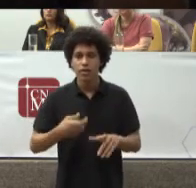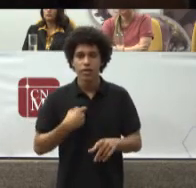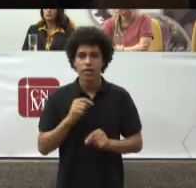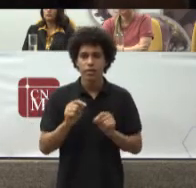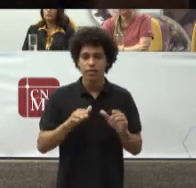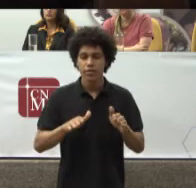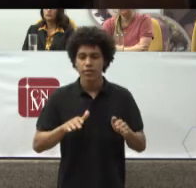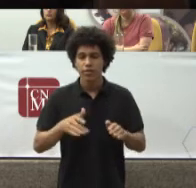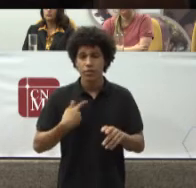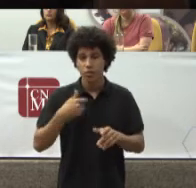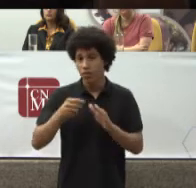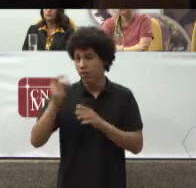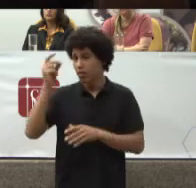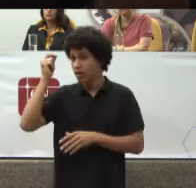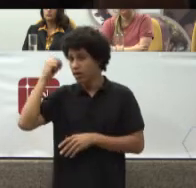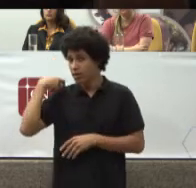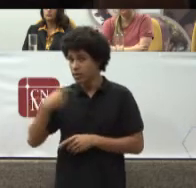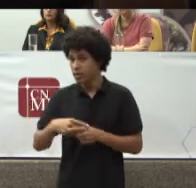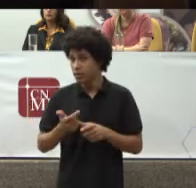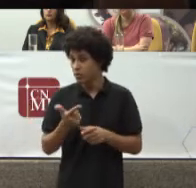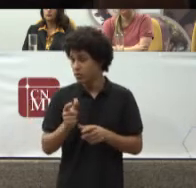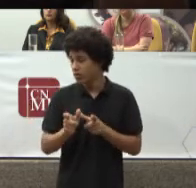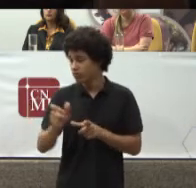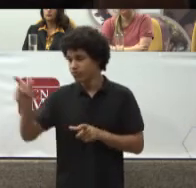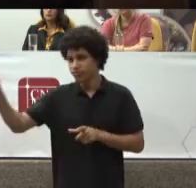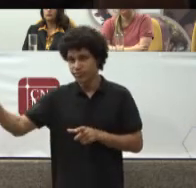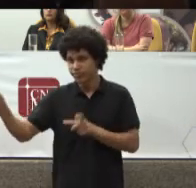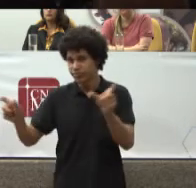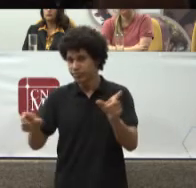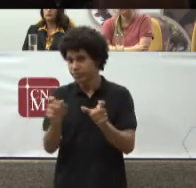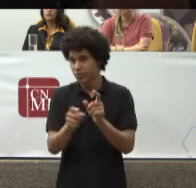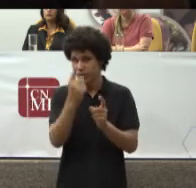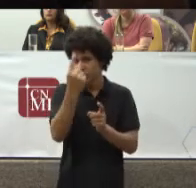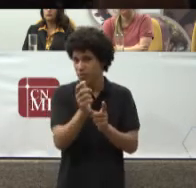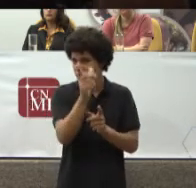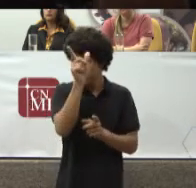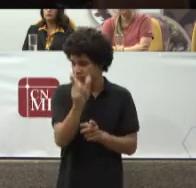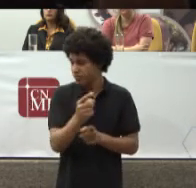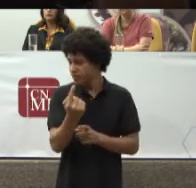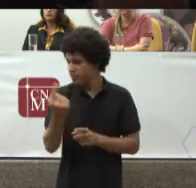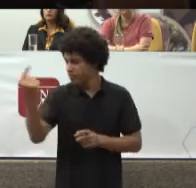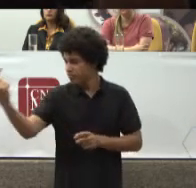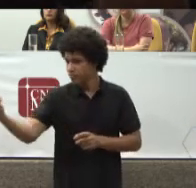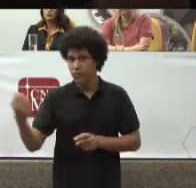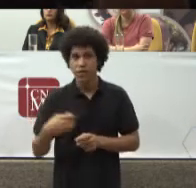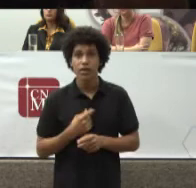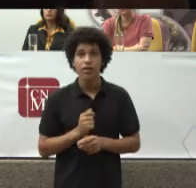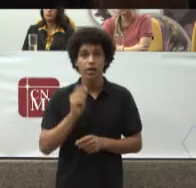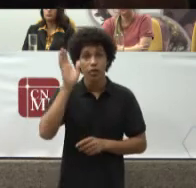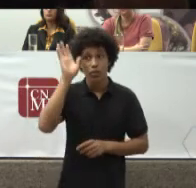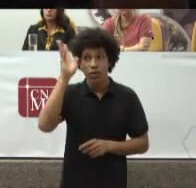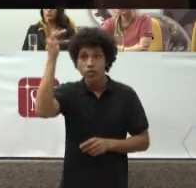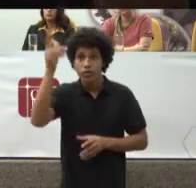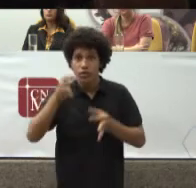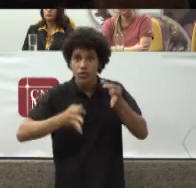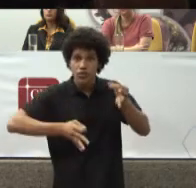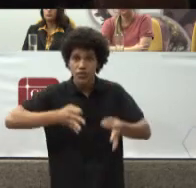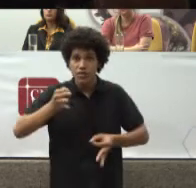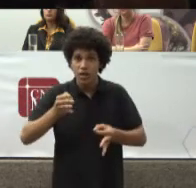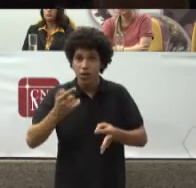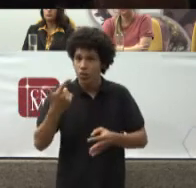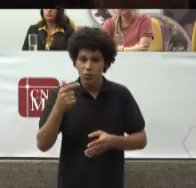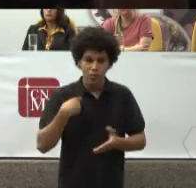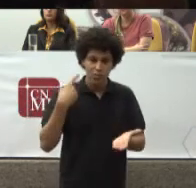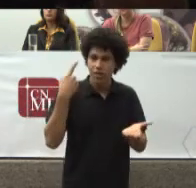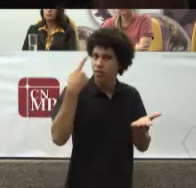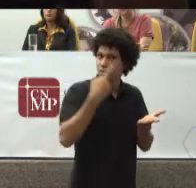Que eu disse Que são as Individualizadas Que muitas Vezes Tem decisões Judiciais Descumpridas O que Que